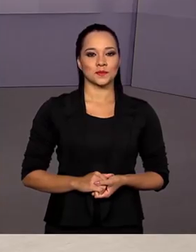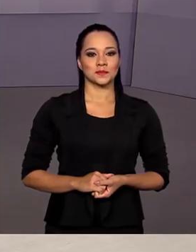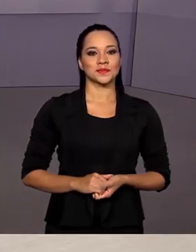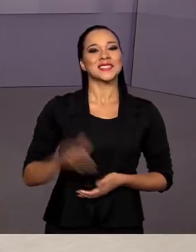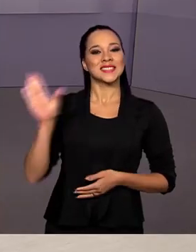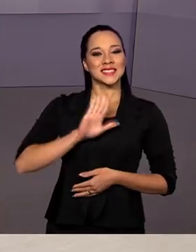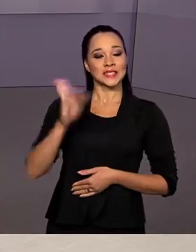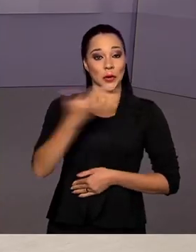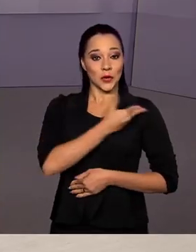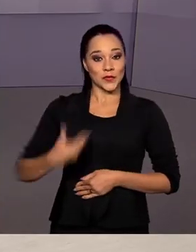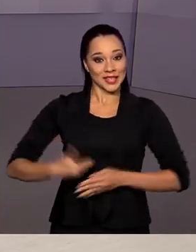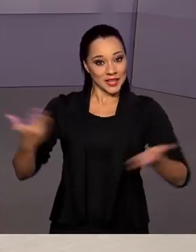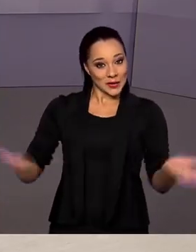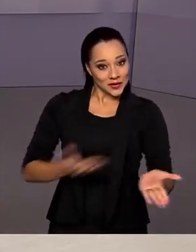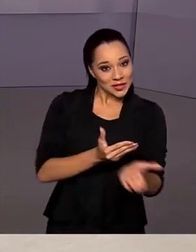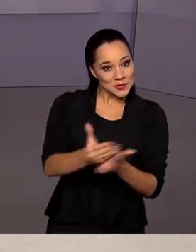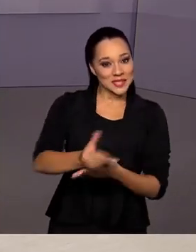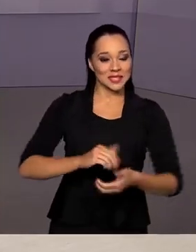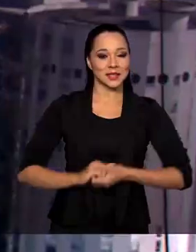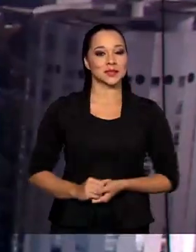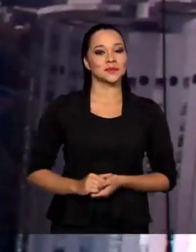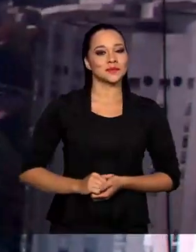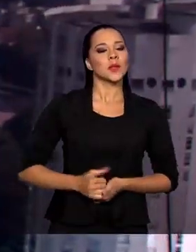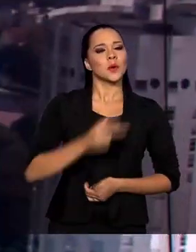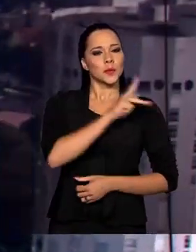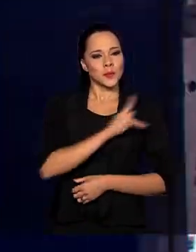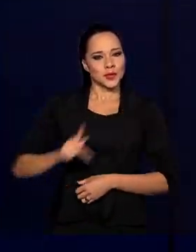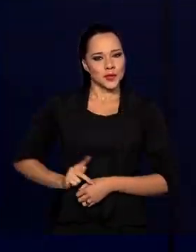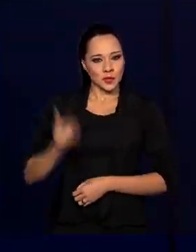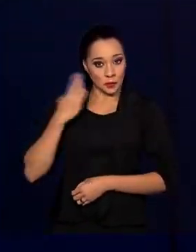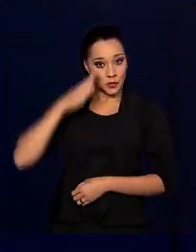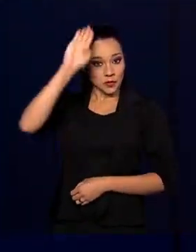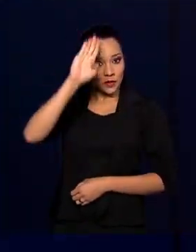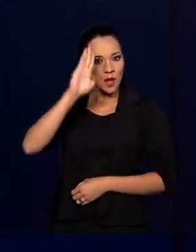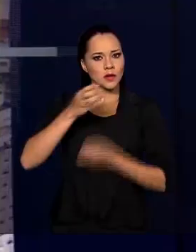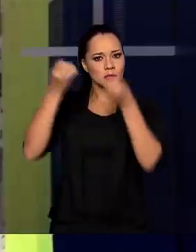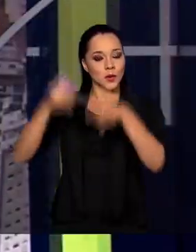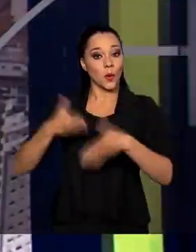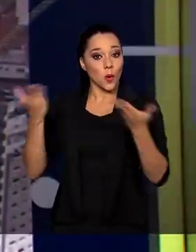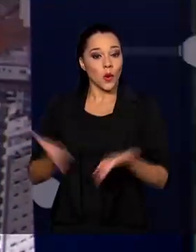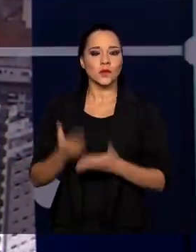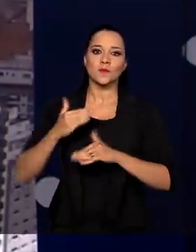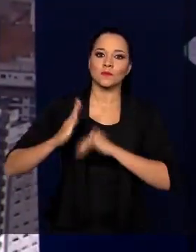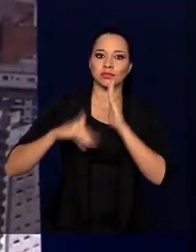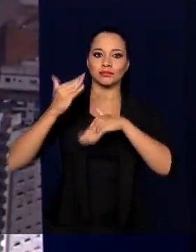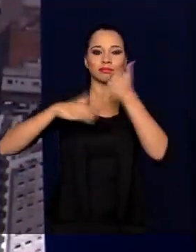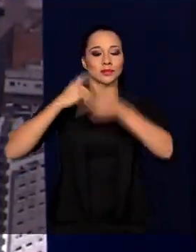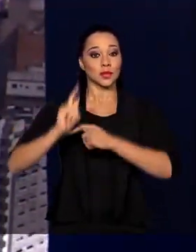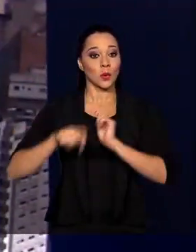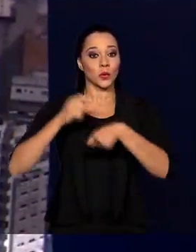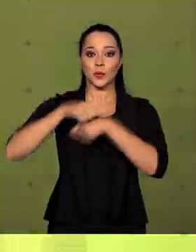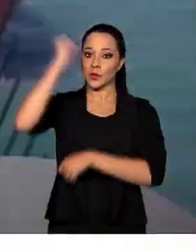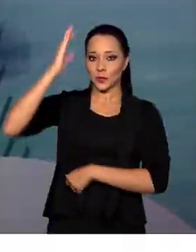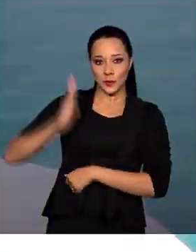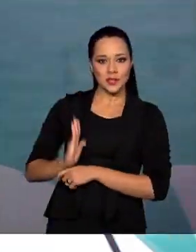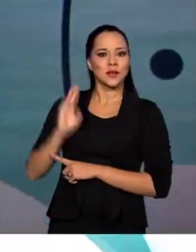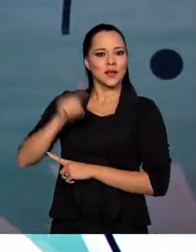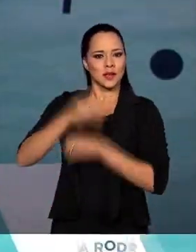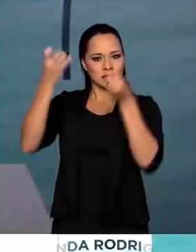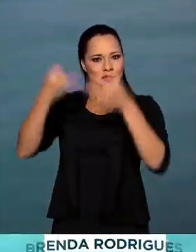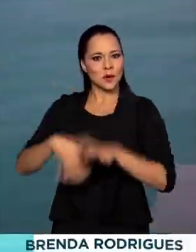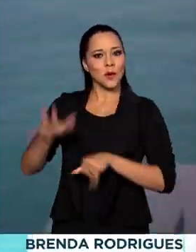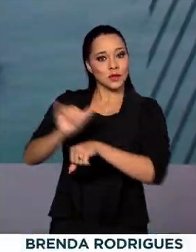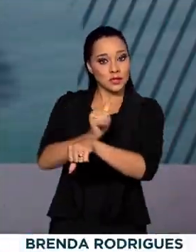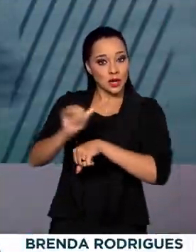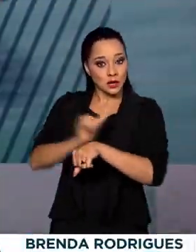Olá, o governo agora está no ar. O presidente Jair Bolsonaro falou hoje sobre a recuperação da economia brasileira. Ele destacou